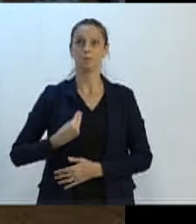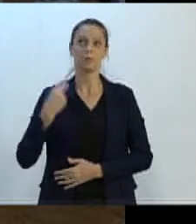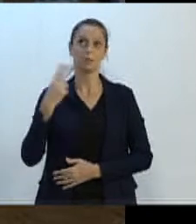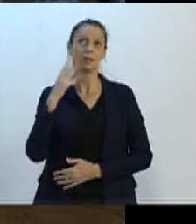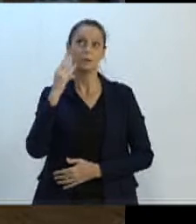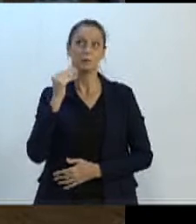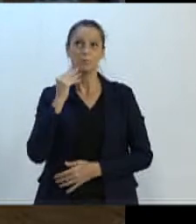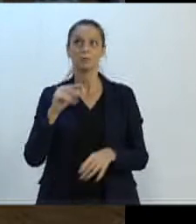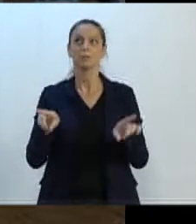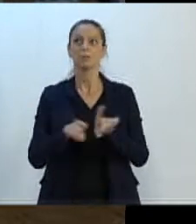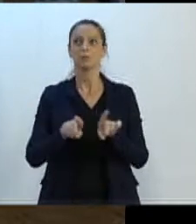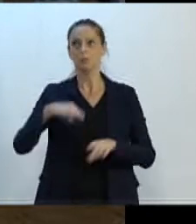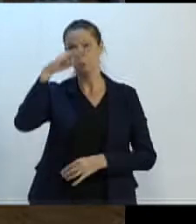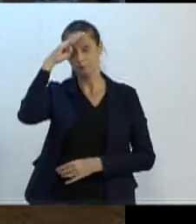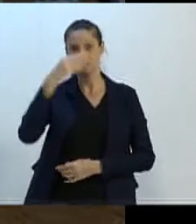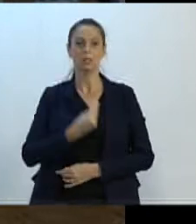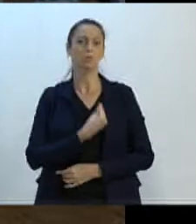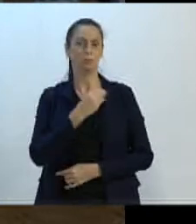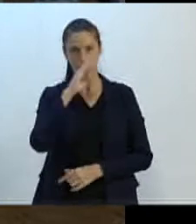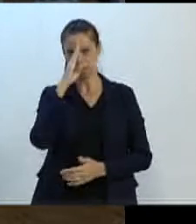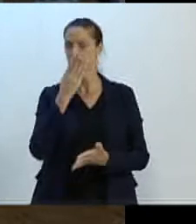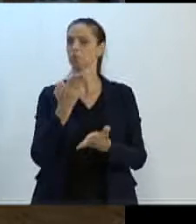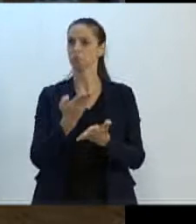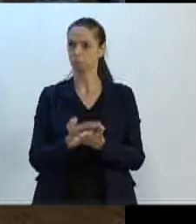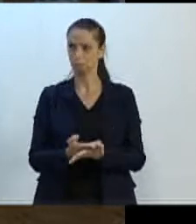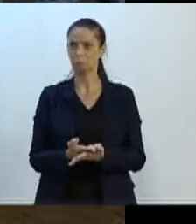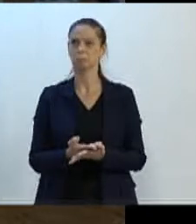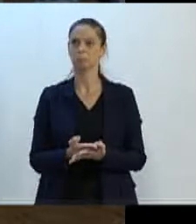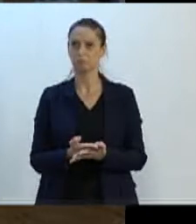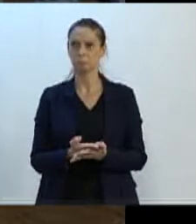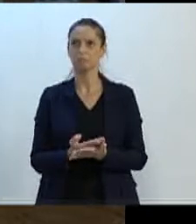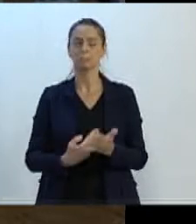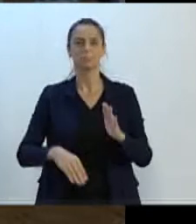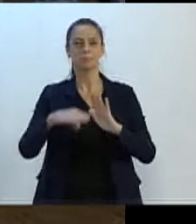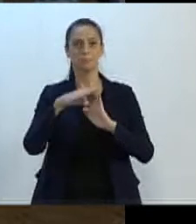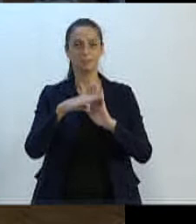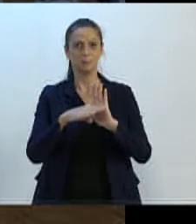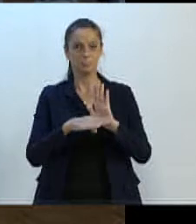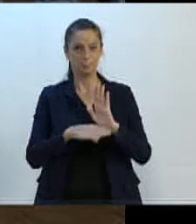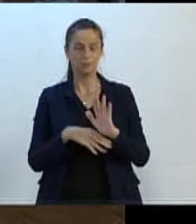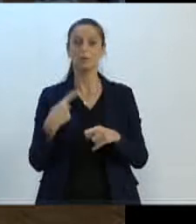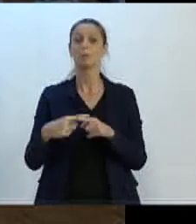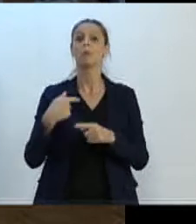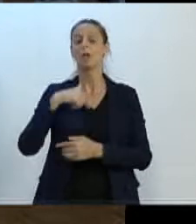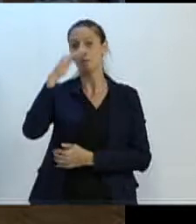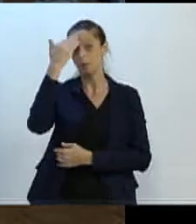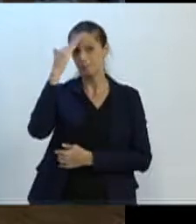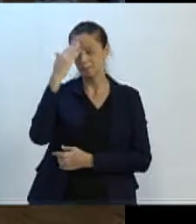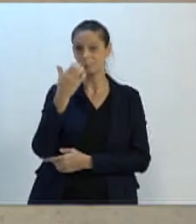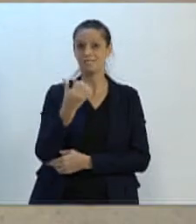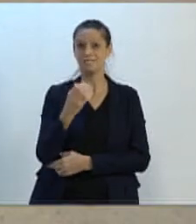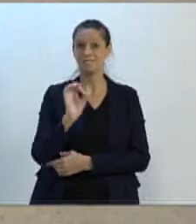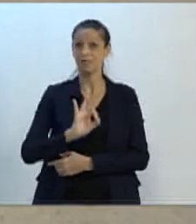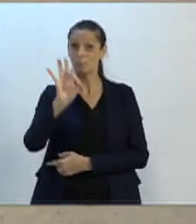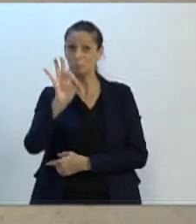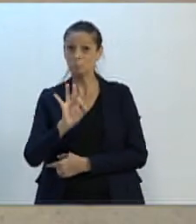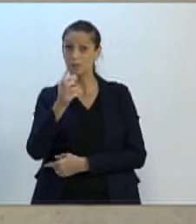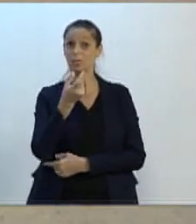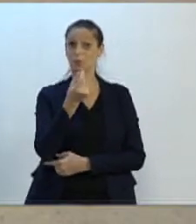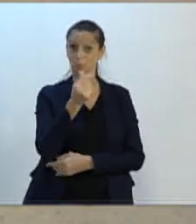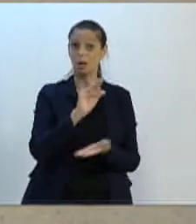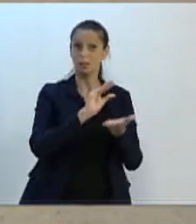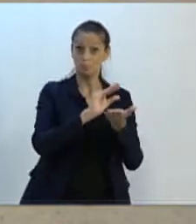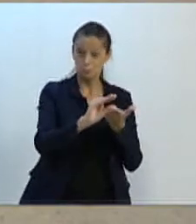Vino participaram. Então, eu acredito nesse programa, pois entendo que 60% dos recursos são da